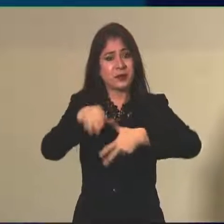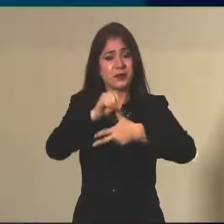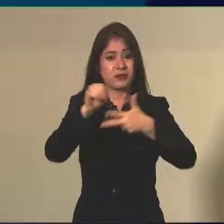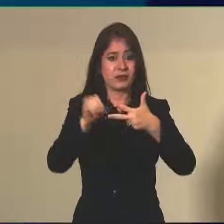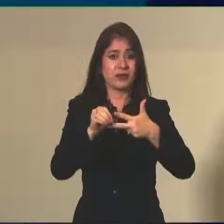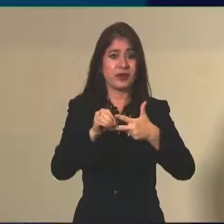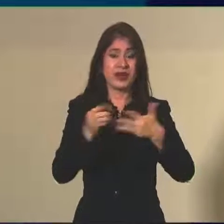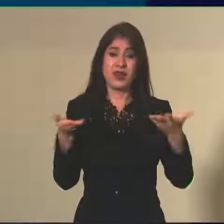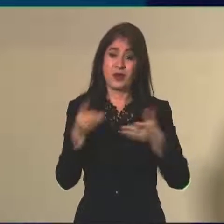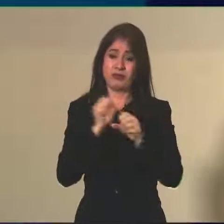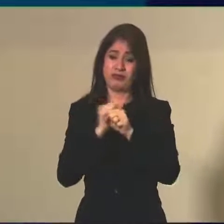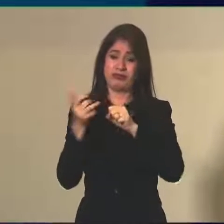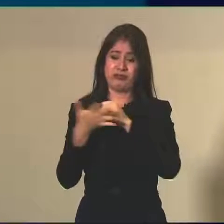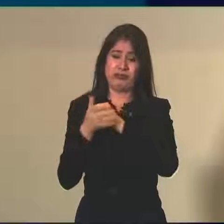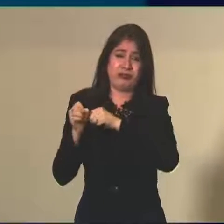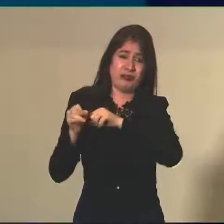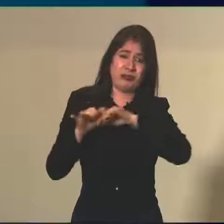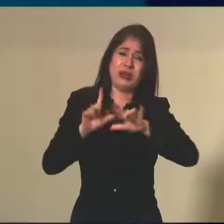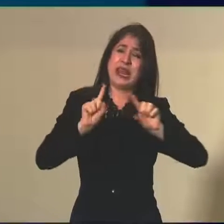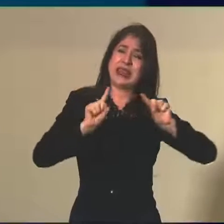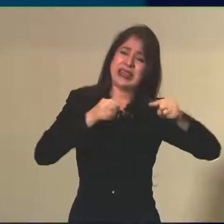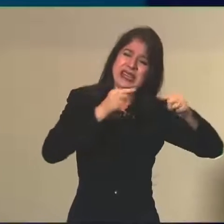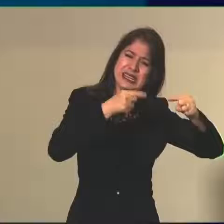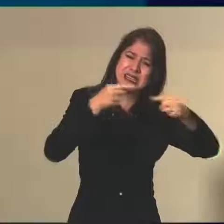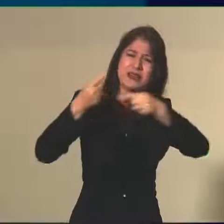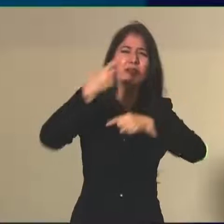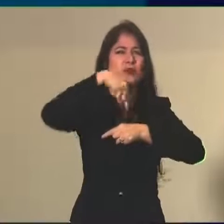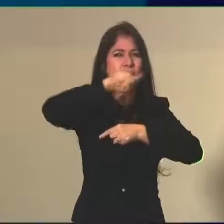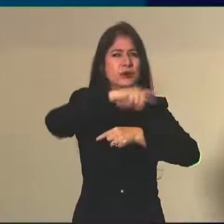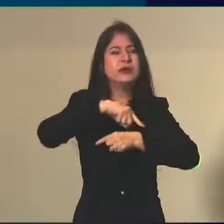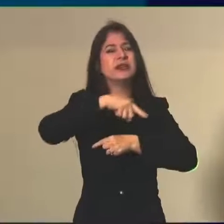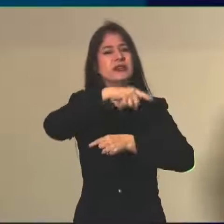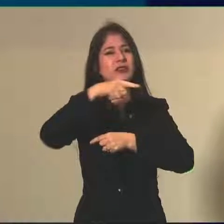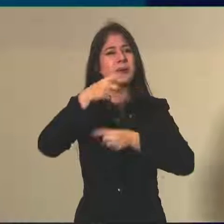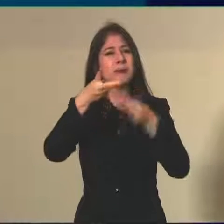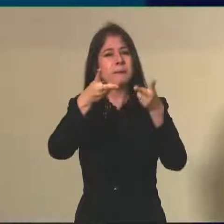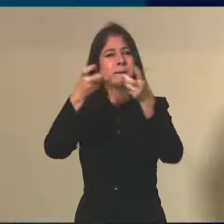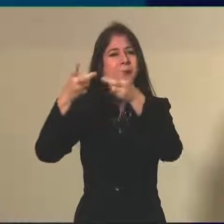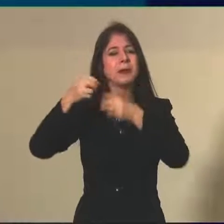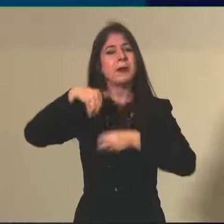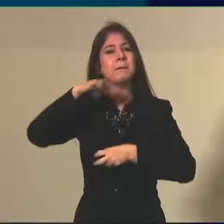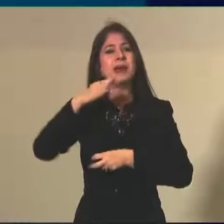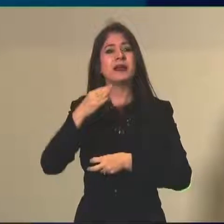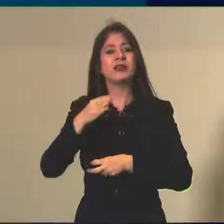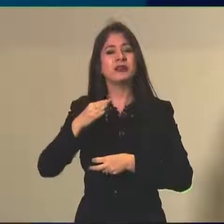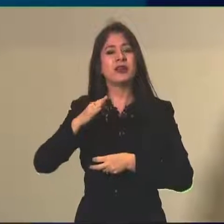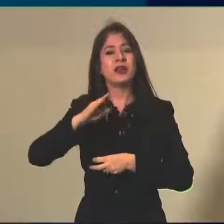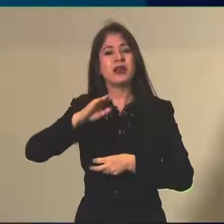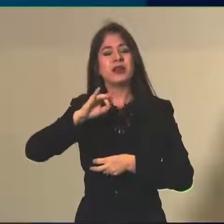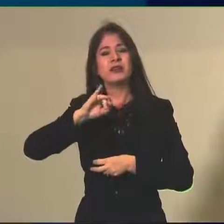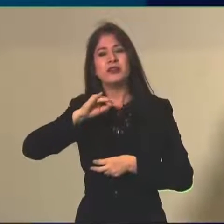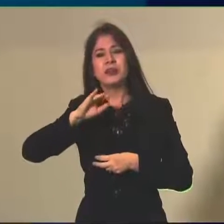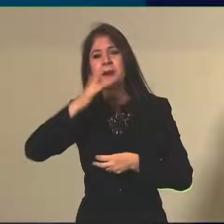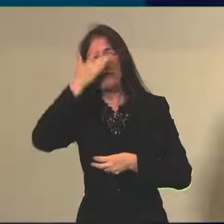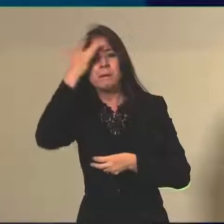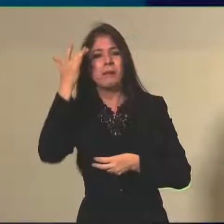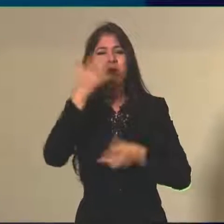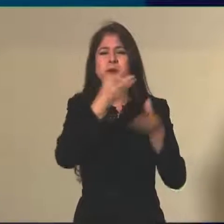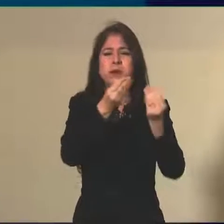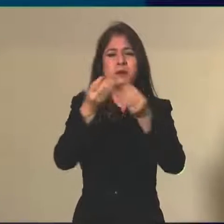num período de pandemia que trouxe uma série de desafios logísticos. Vocês viram aí, Envolver mais de meio milhão de pessoas com escolas fechadas,